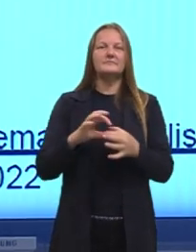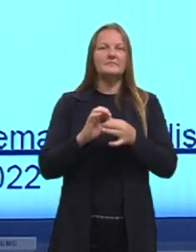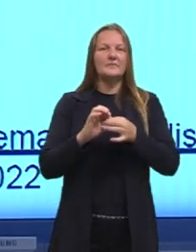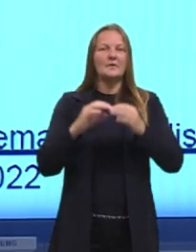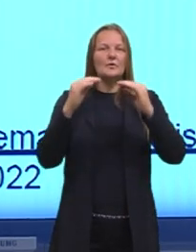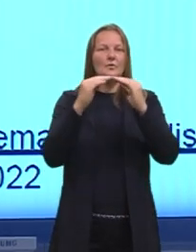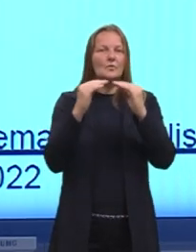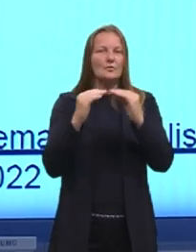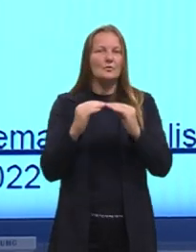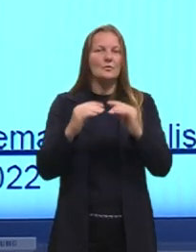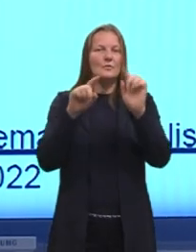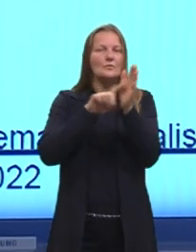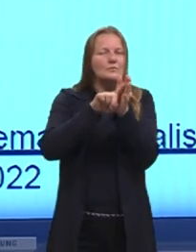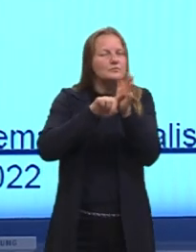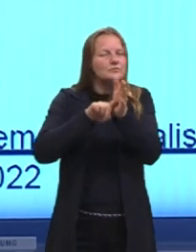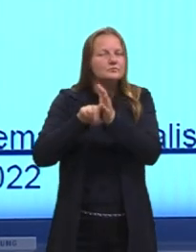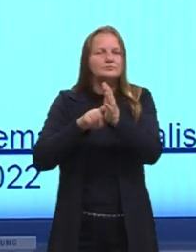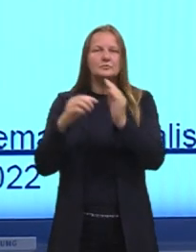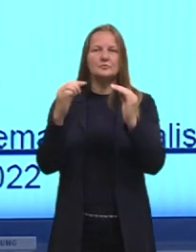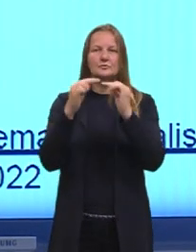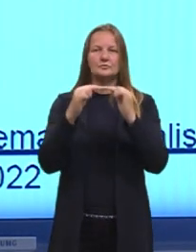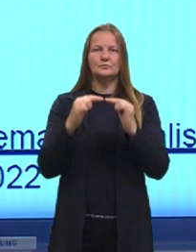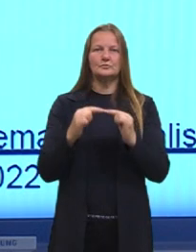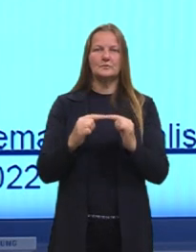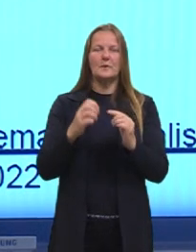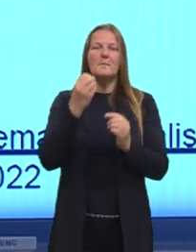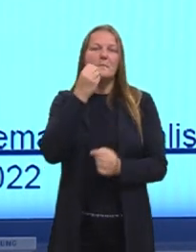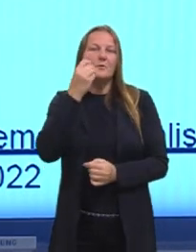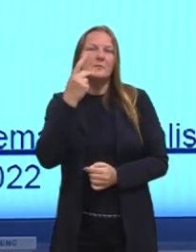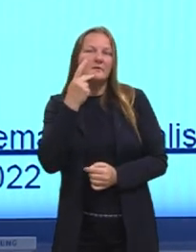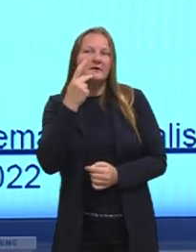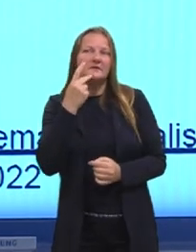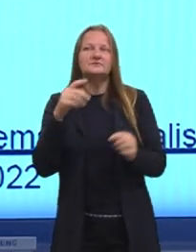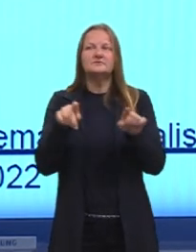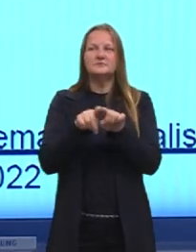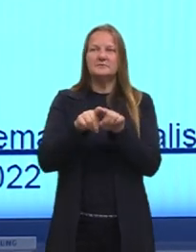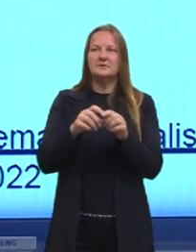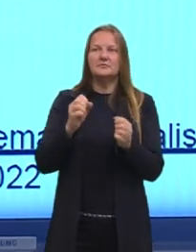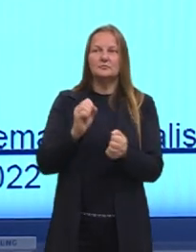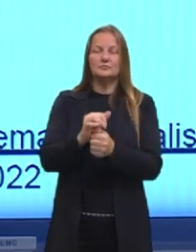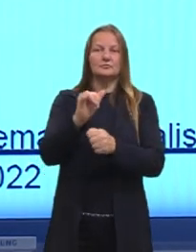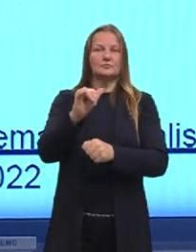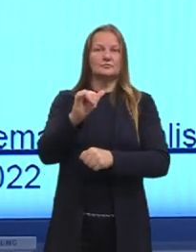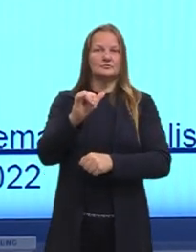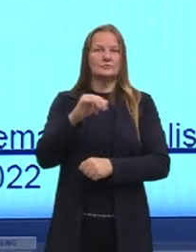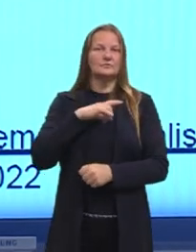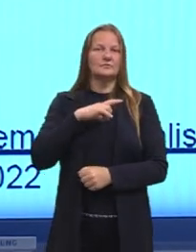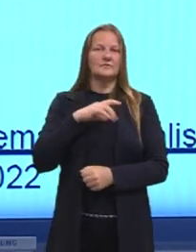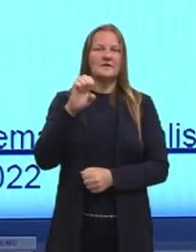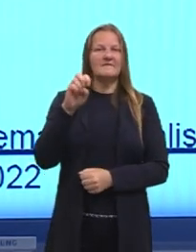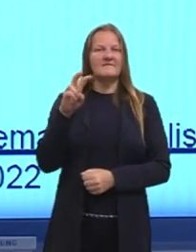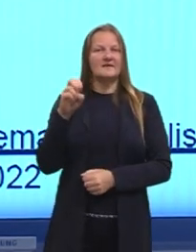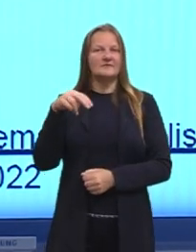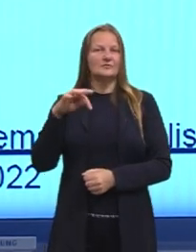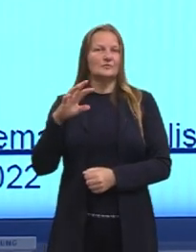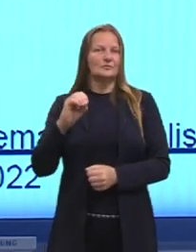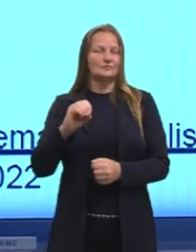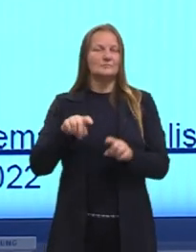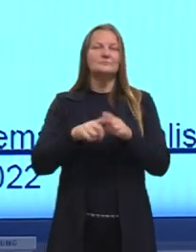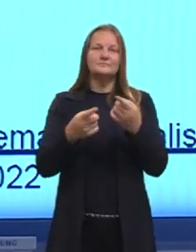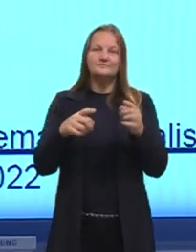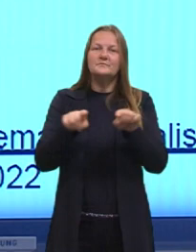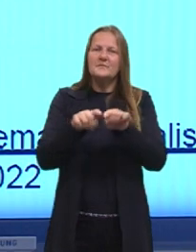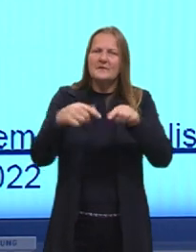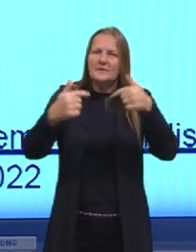análise combinatória. As probabilidades ainda de ocorrer determinados eventos, mas aqui nós vamos